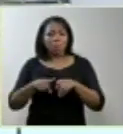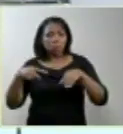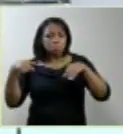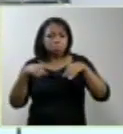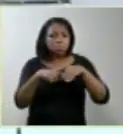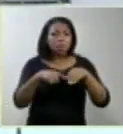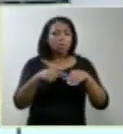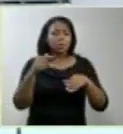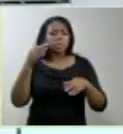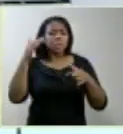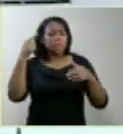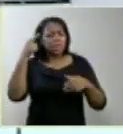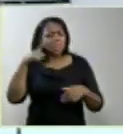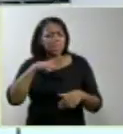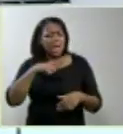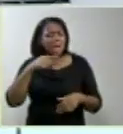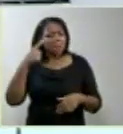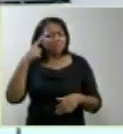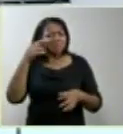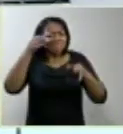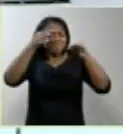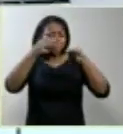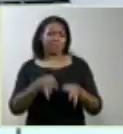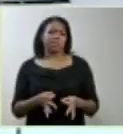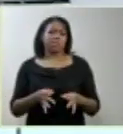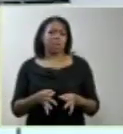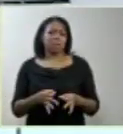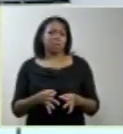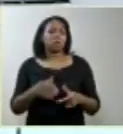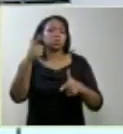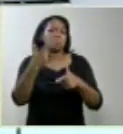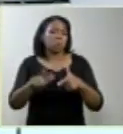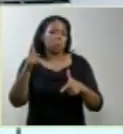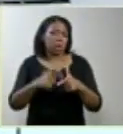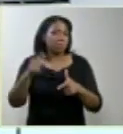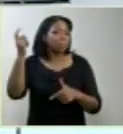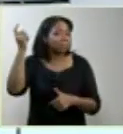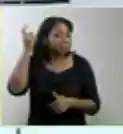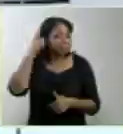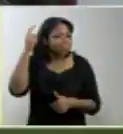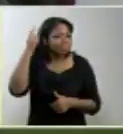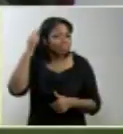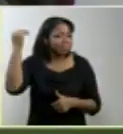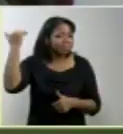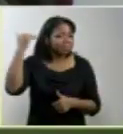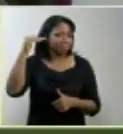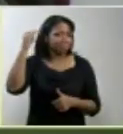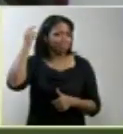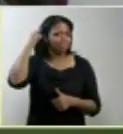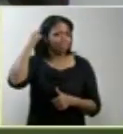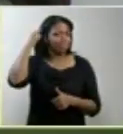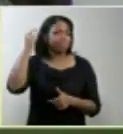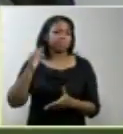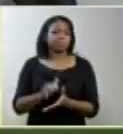certeza da anencefalia obrigado estou satisfeito de me dizer